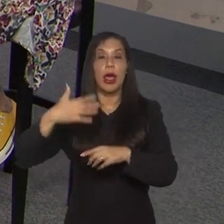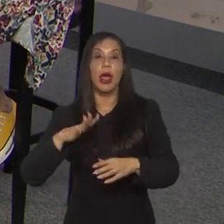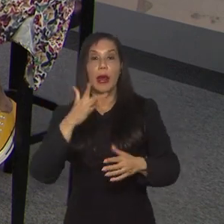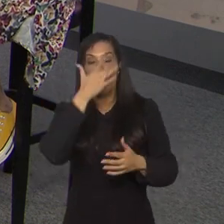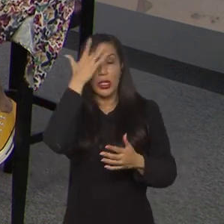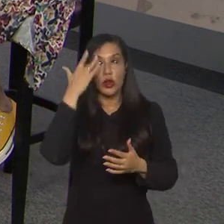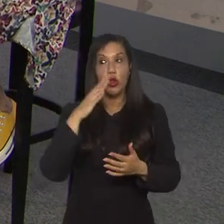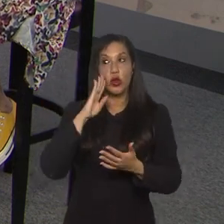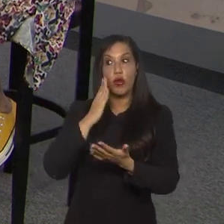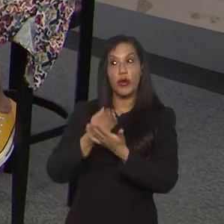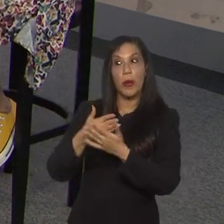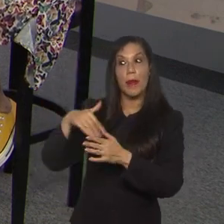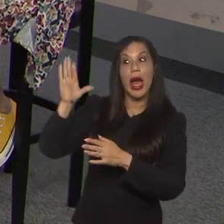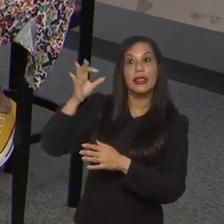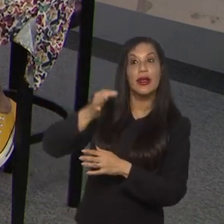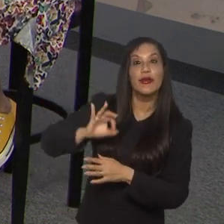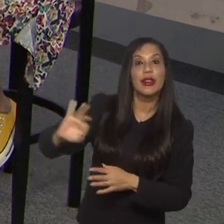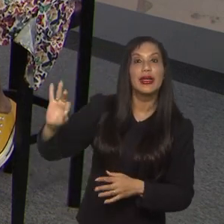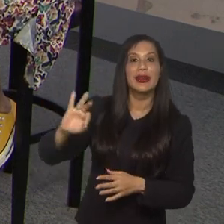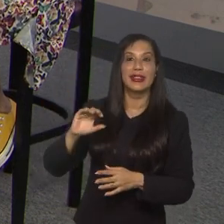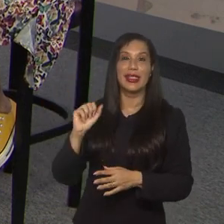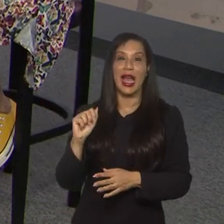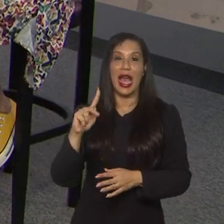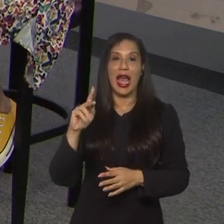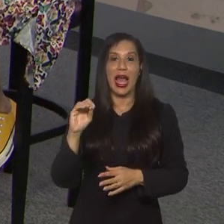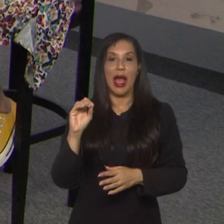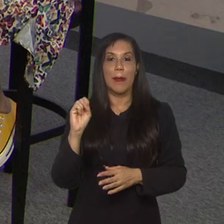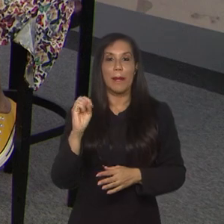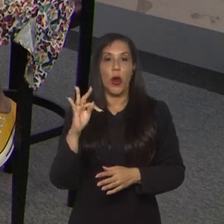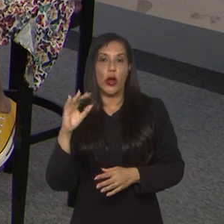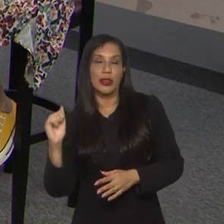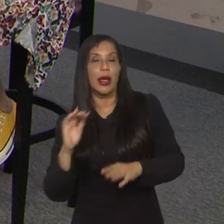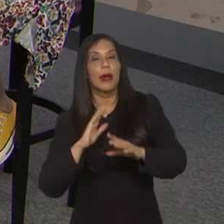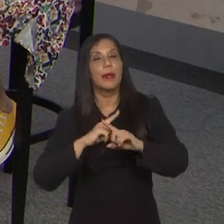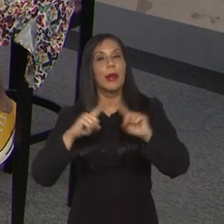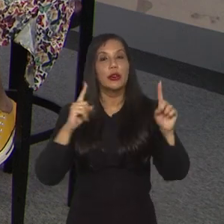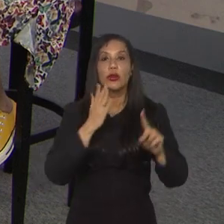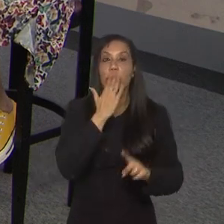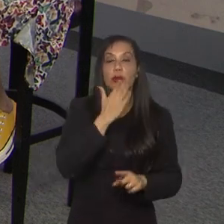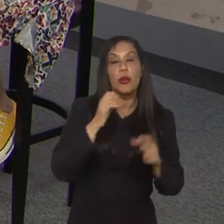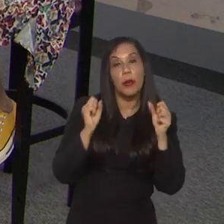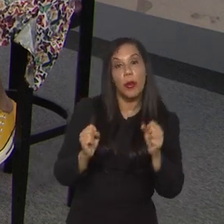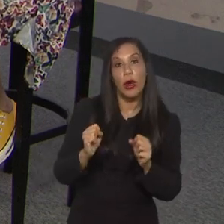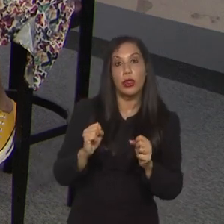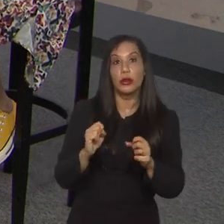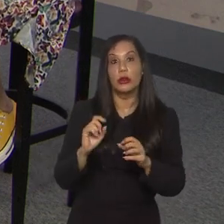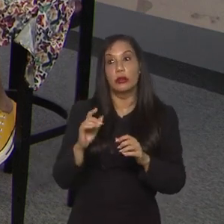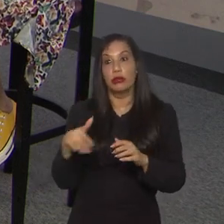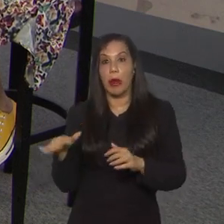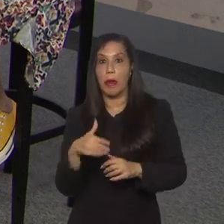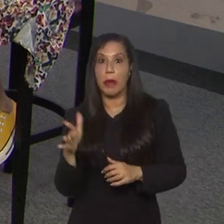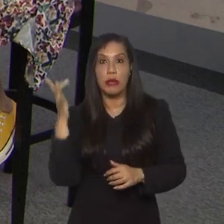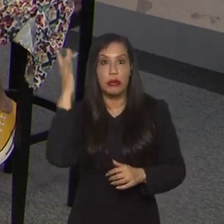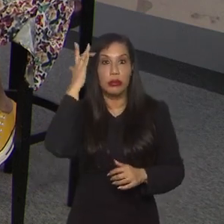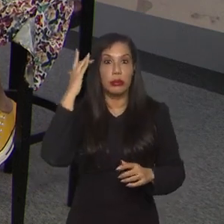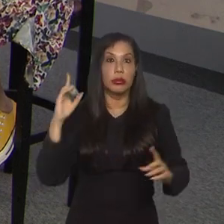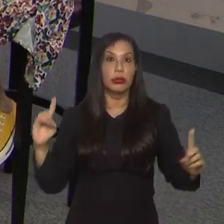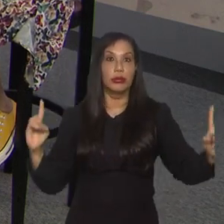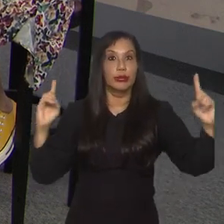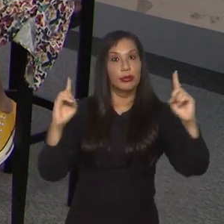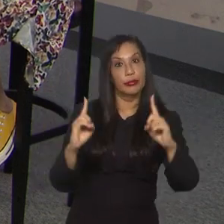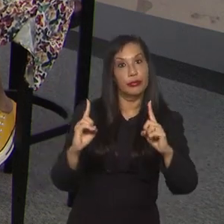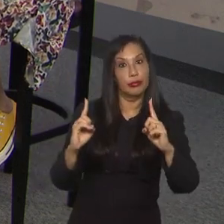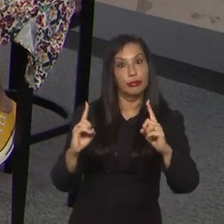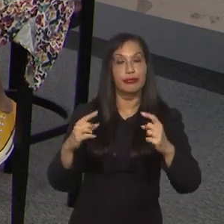muito na frente do Brasil, então é um time que eles podem se encontrar, é um time que pode se